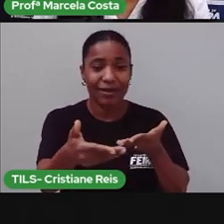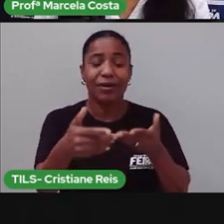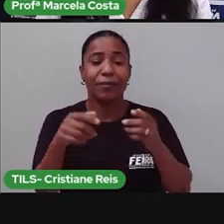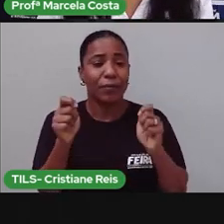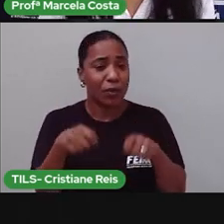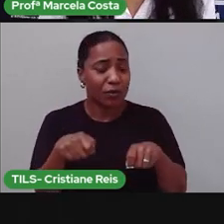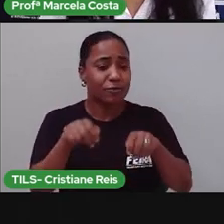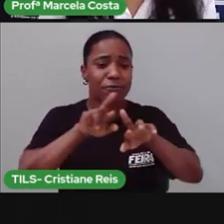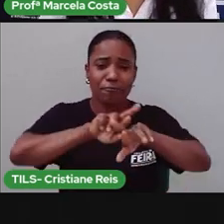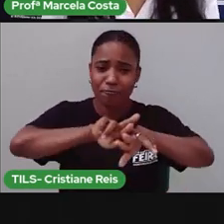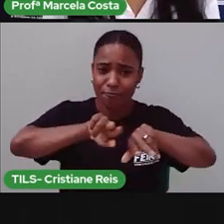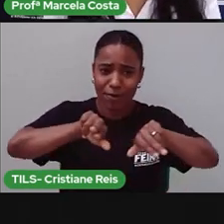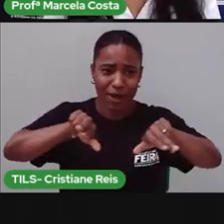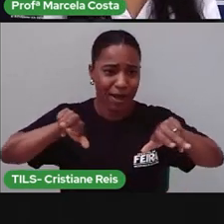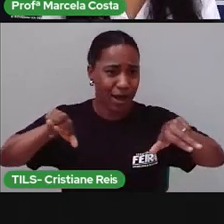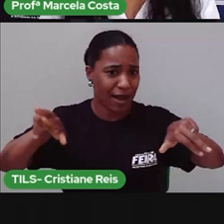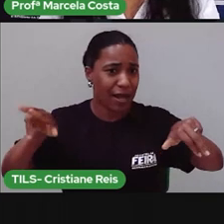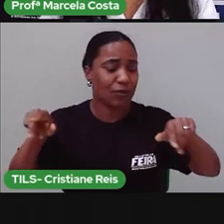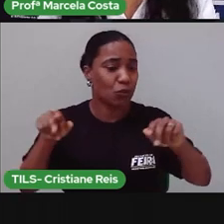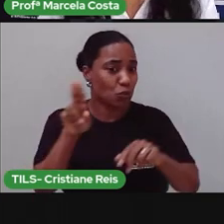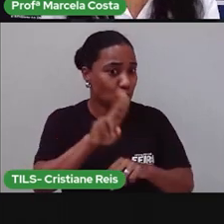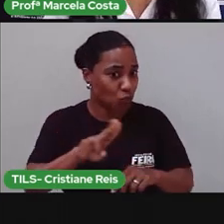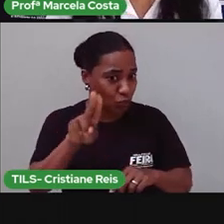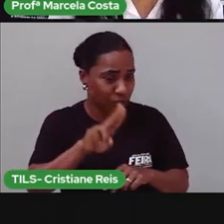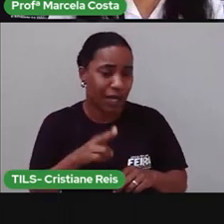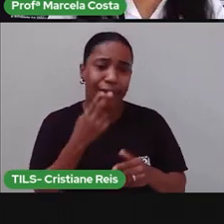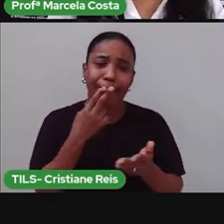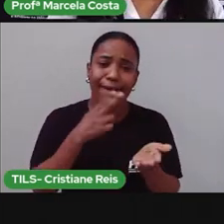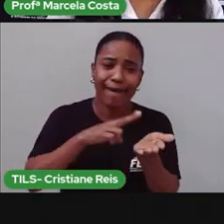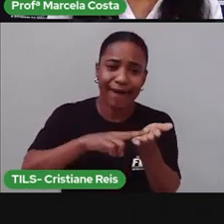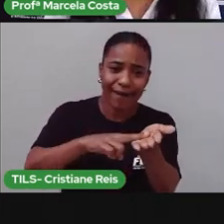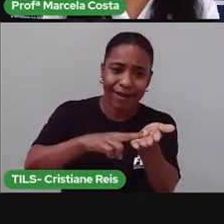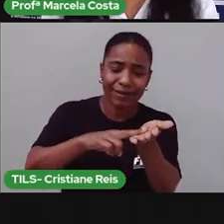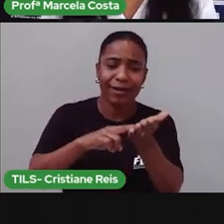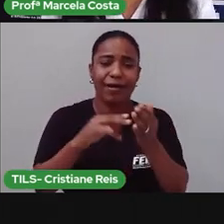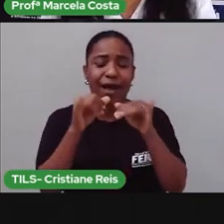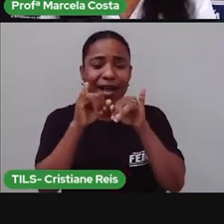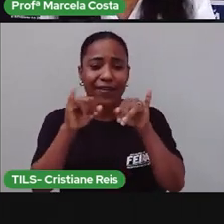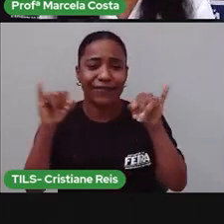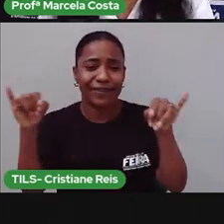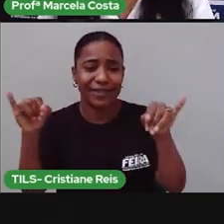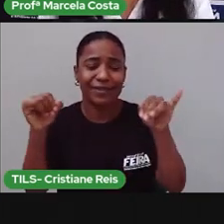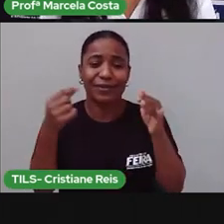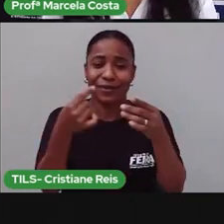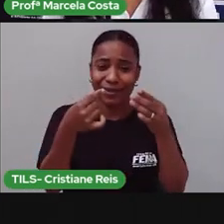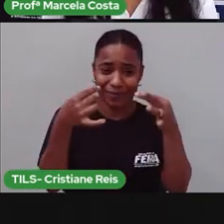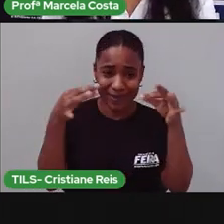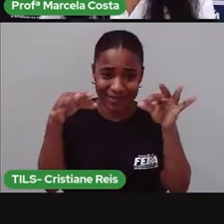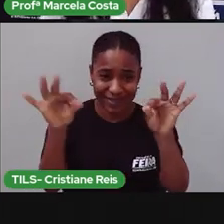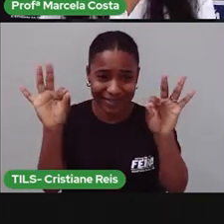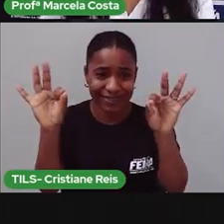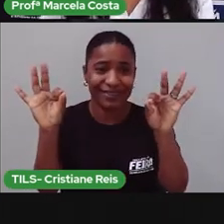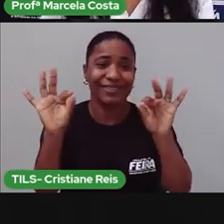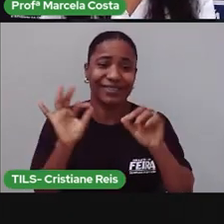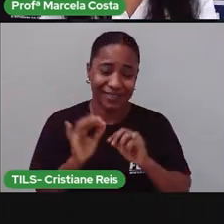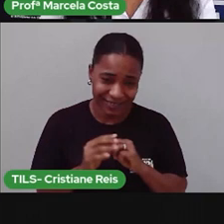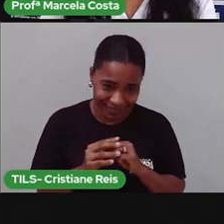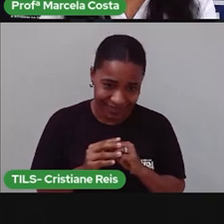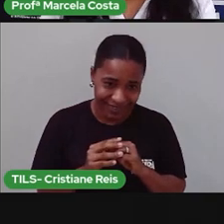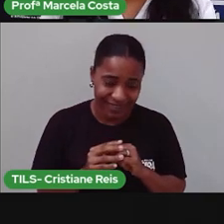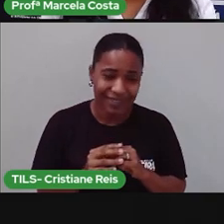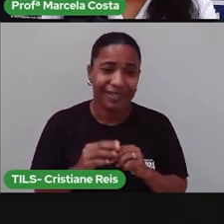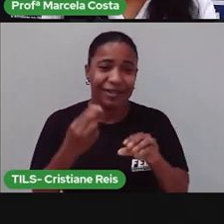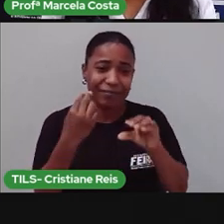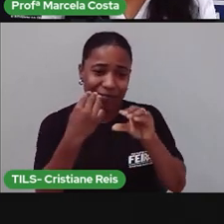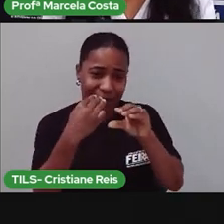recursos, tá? A gente pode utilizar a carta, avisos, bilhetes, a gente pode utilizar a